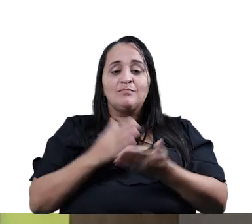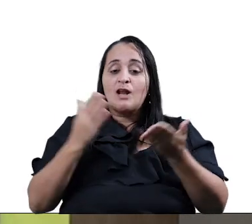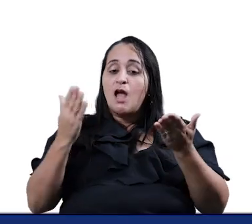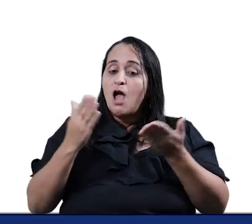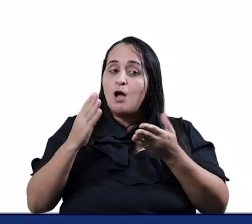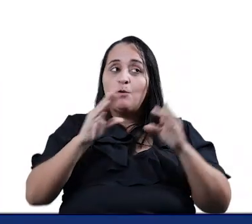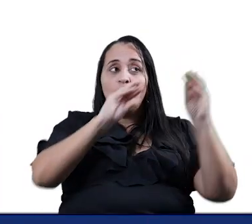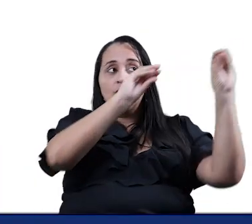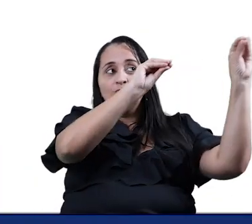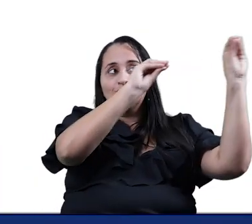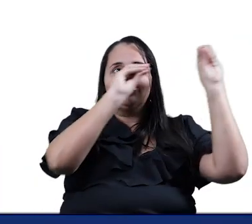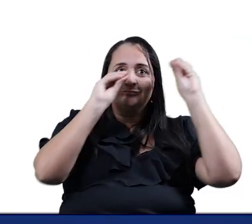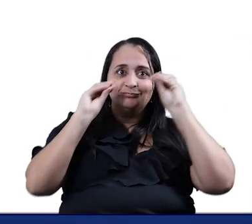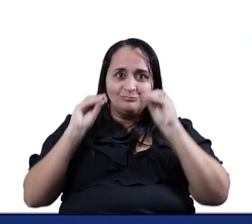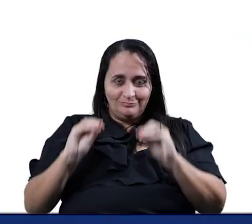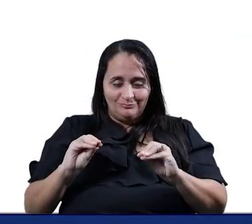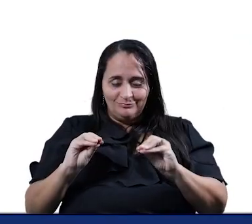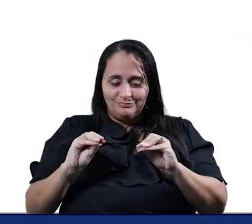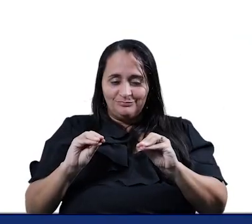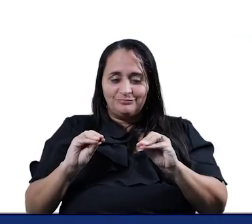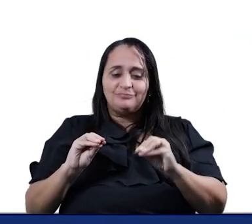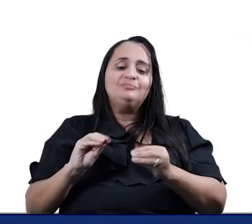Vamos destacar agora